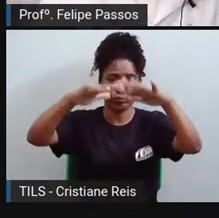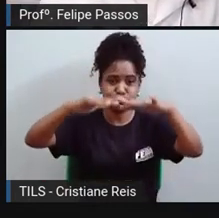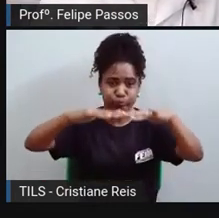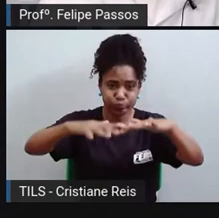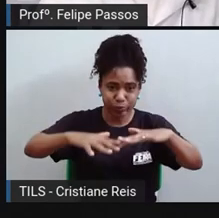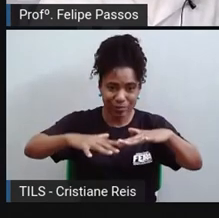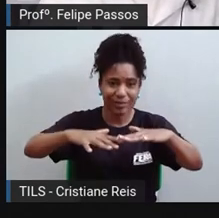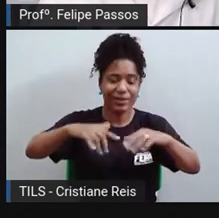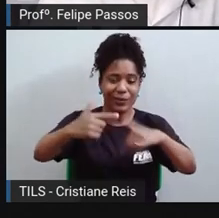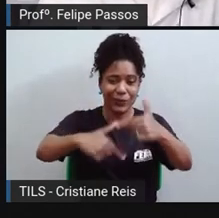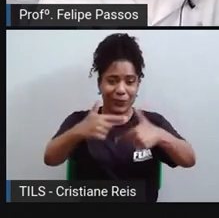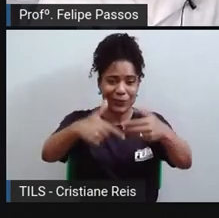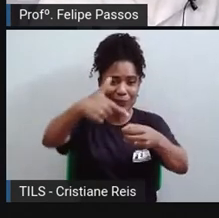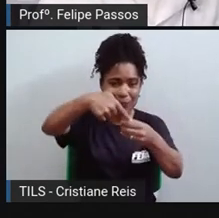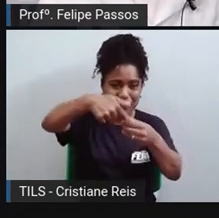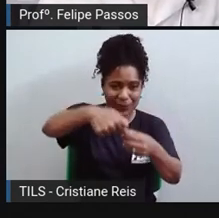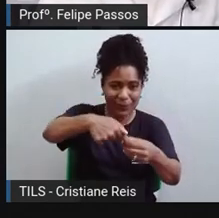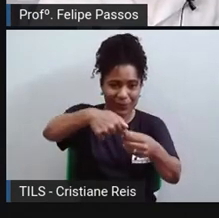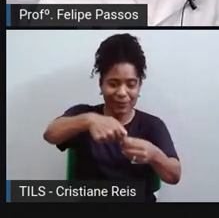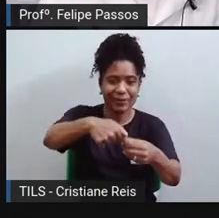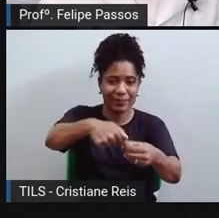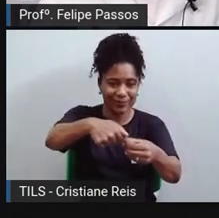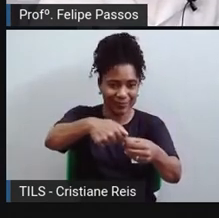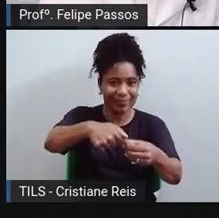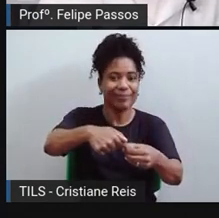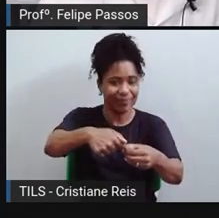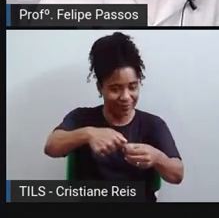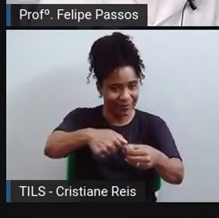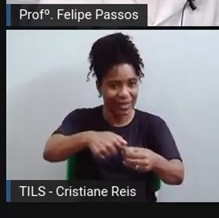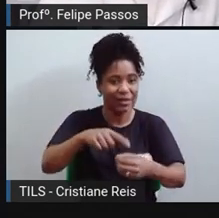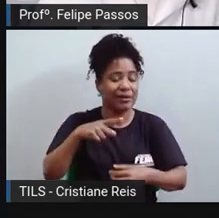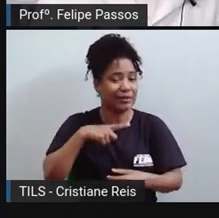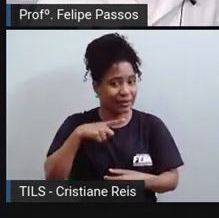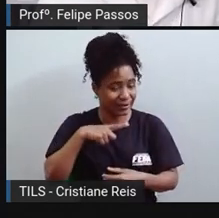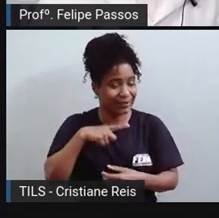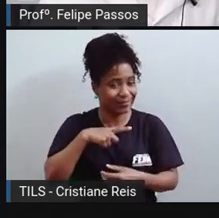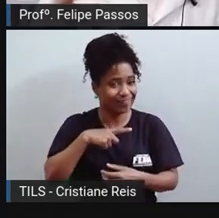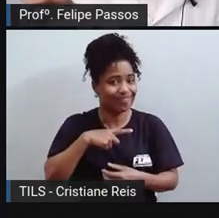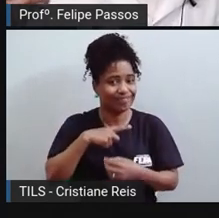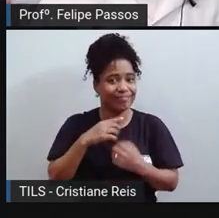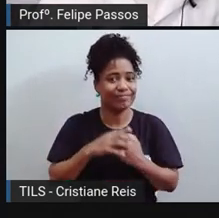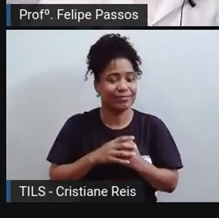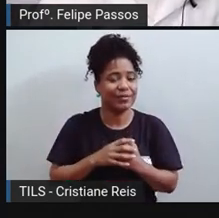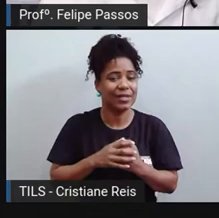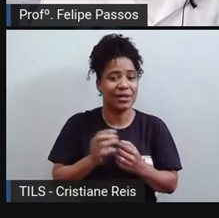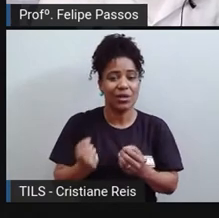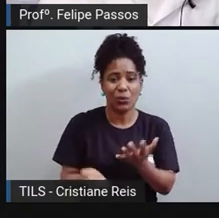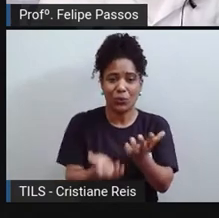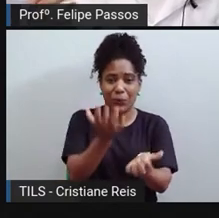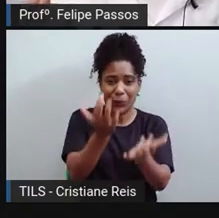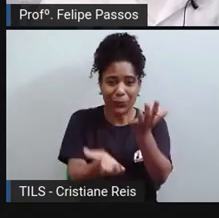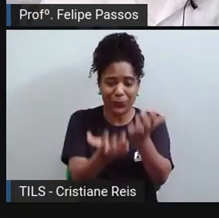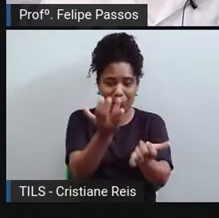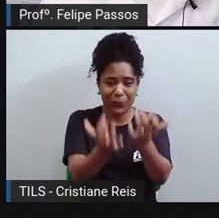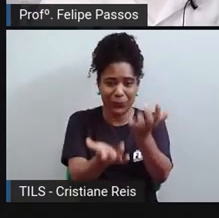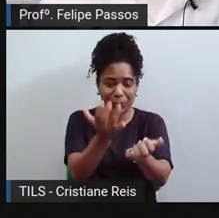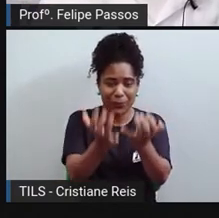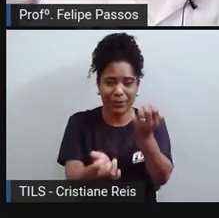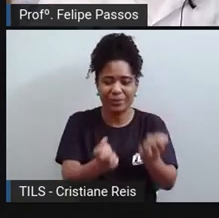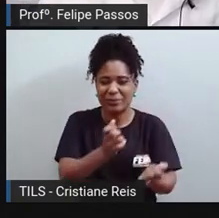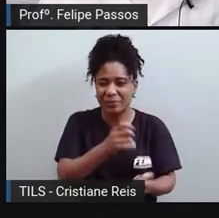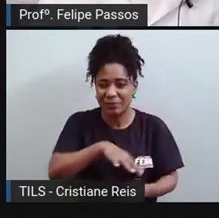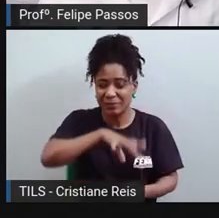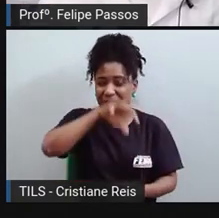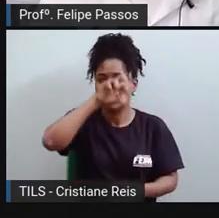muito carbono, muito metano preso nesse carvão fóssil. Quando ele é queimado, essas substâncias,